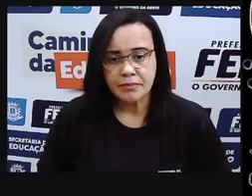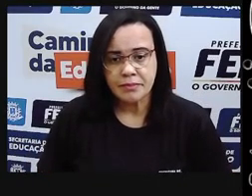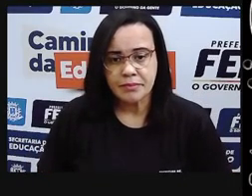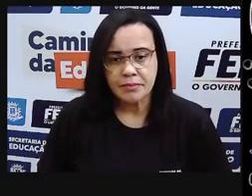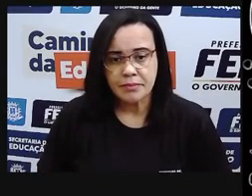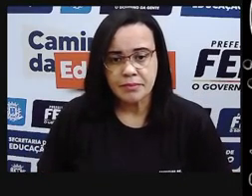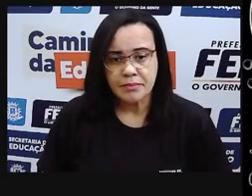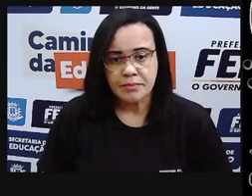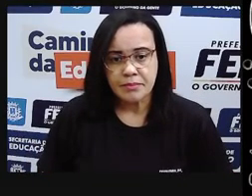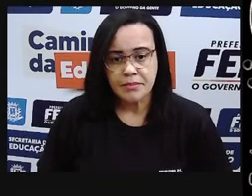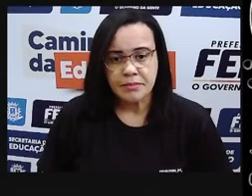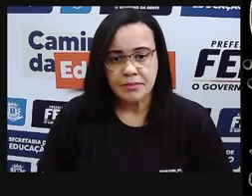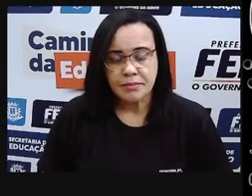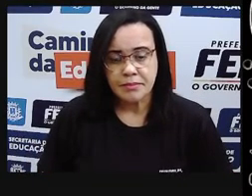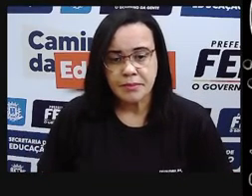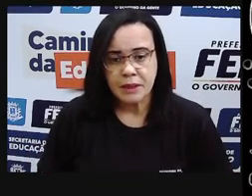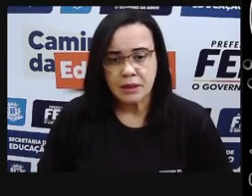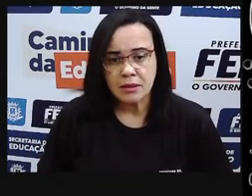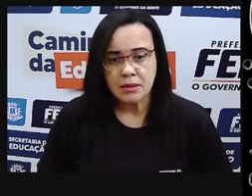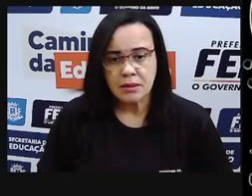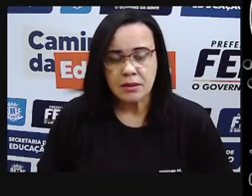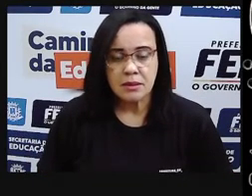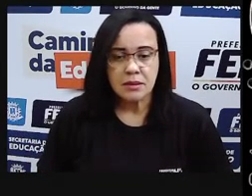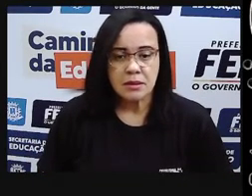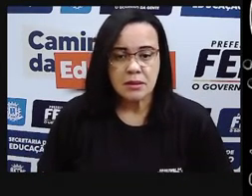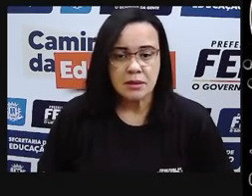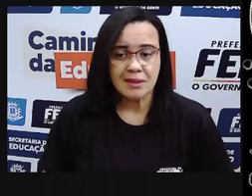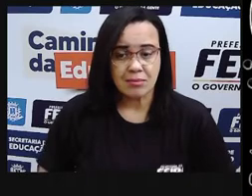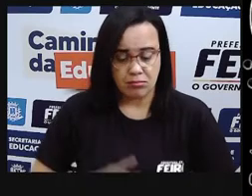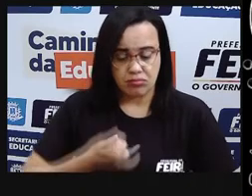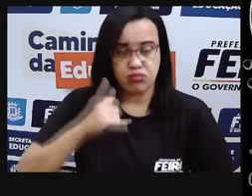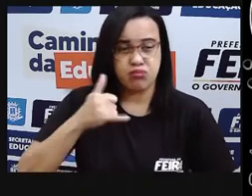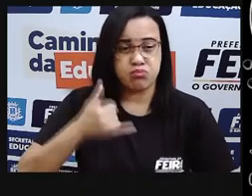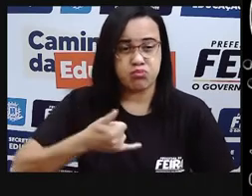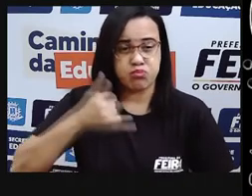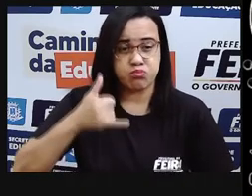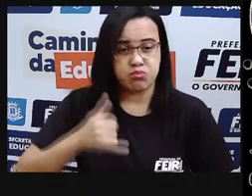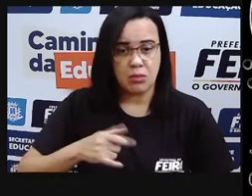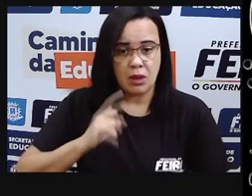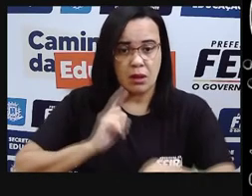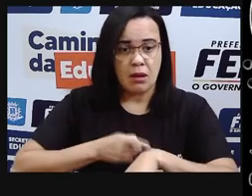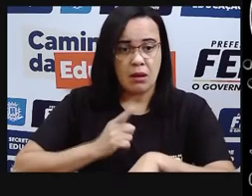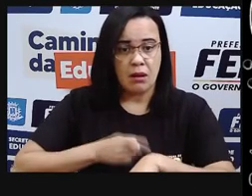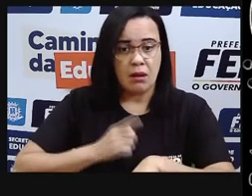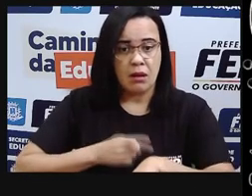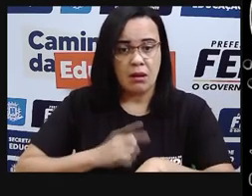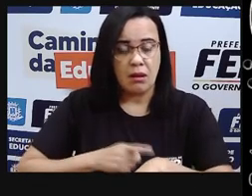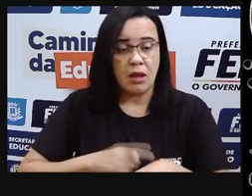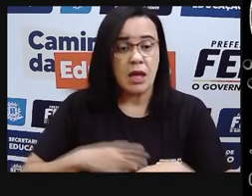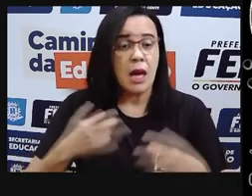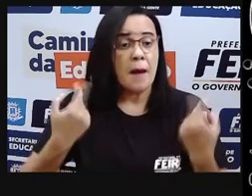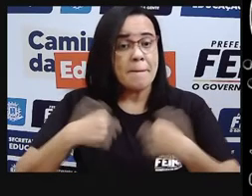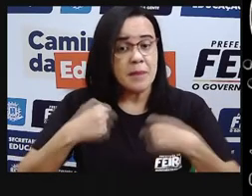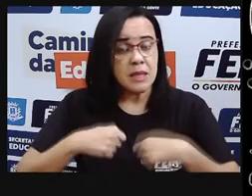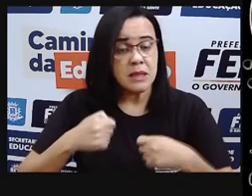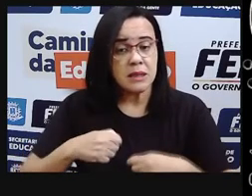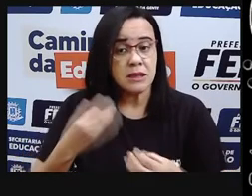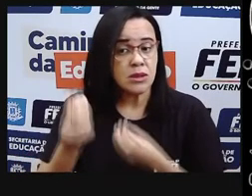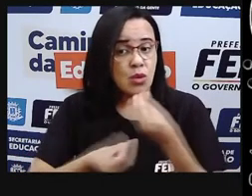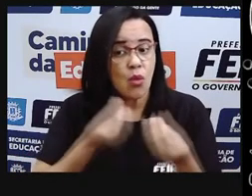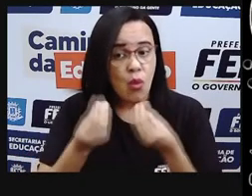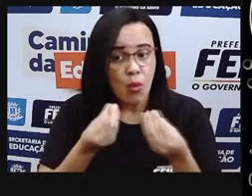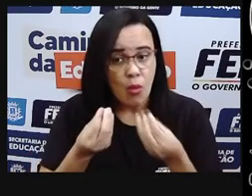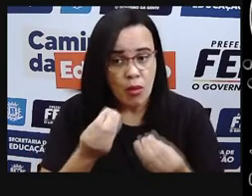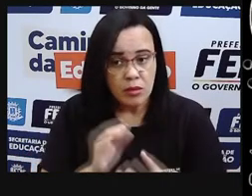quanto ele consome de energia. Primeiro passo é dividir esse valor da potência por